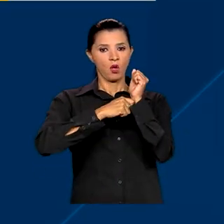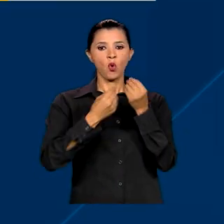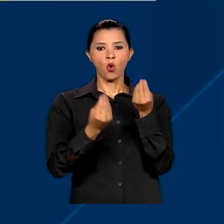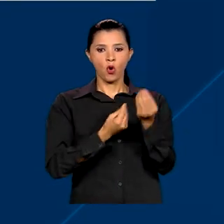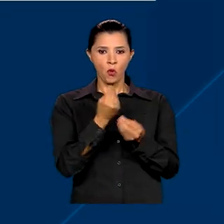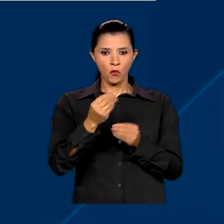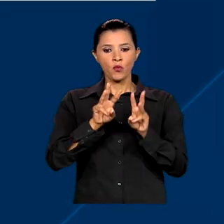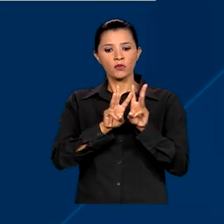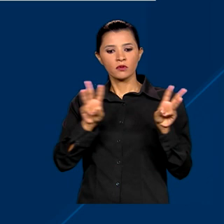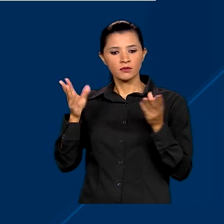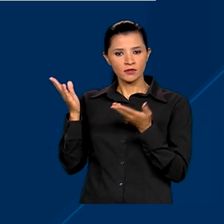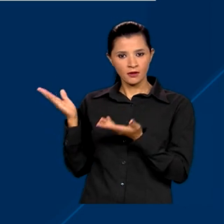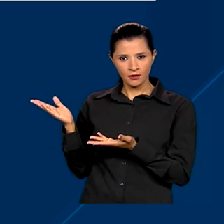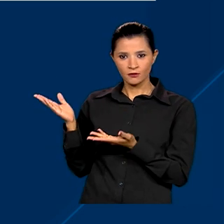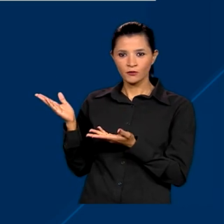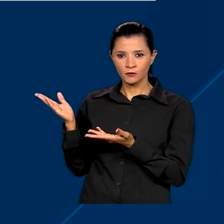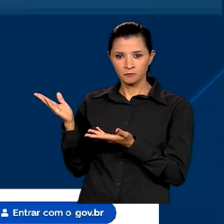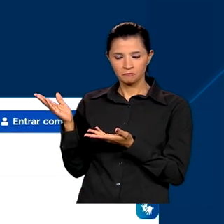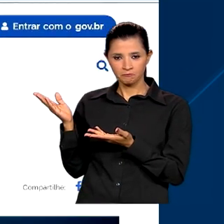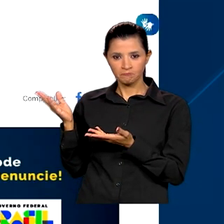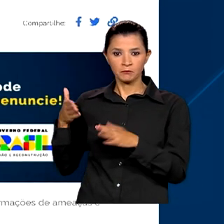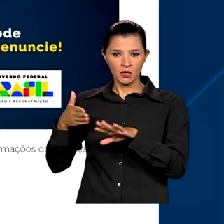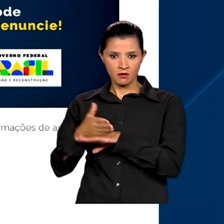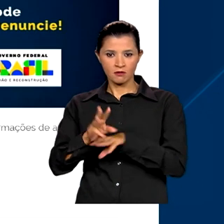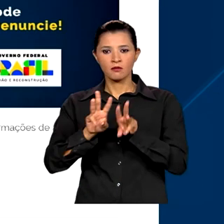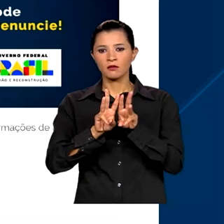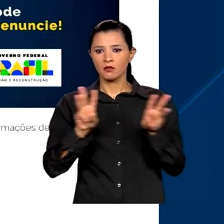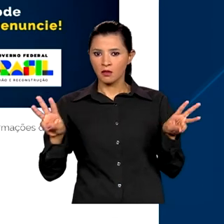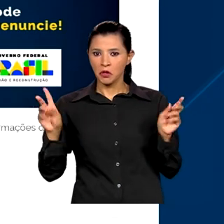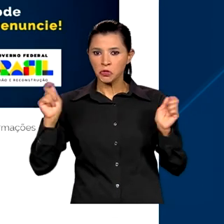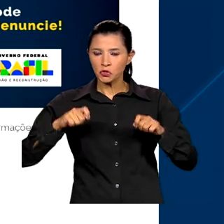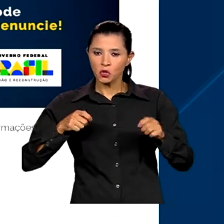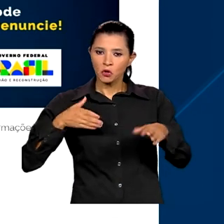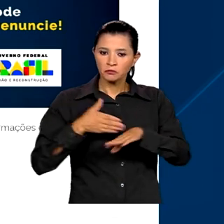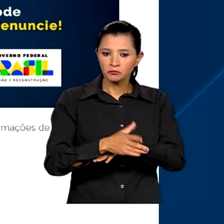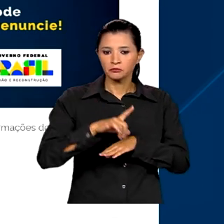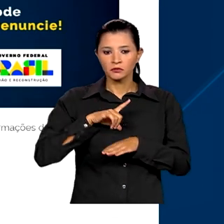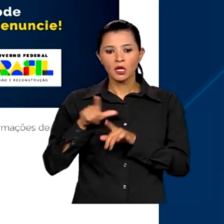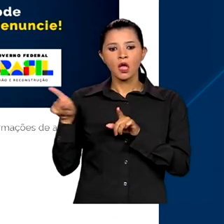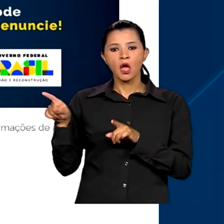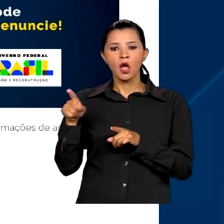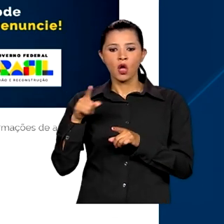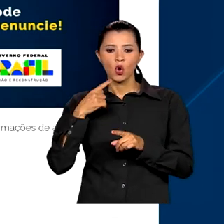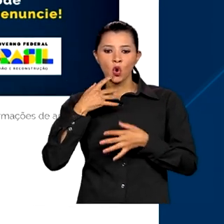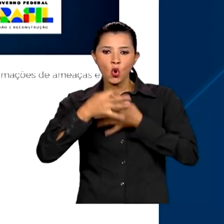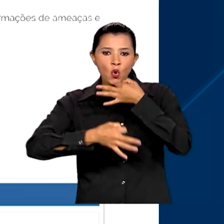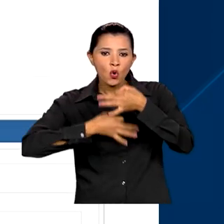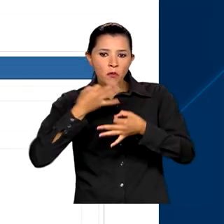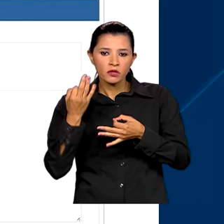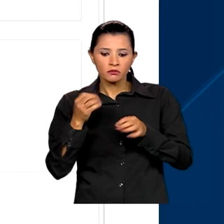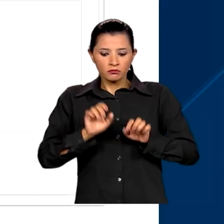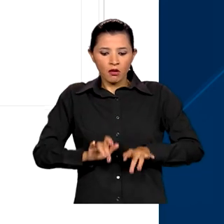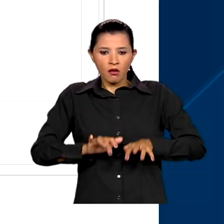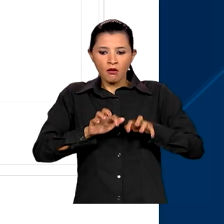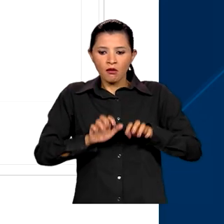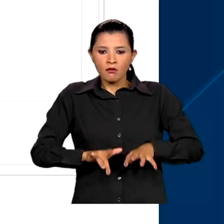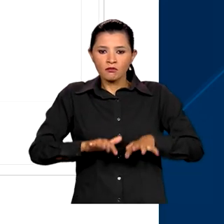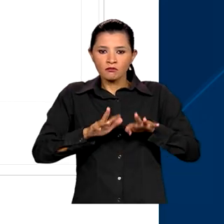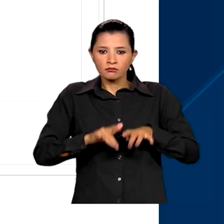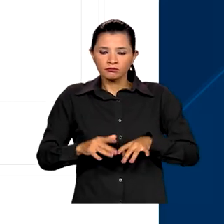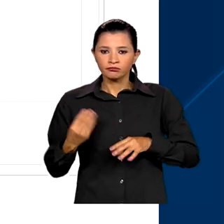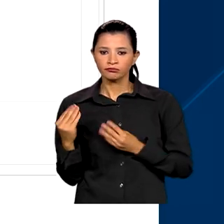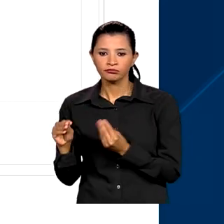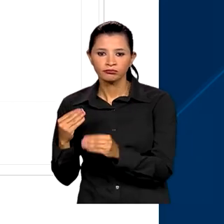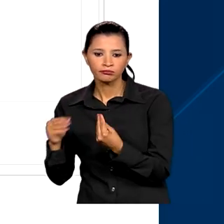site Escola Segura. Ao entrar na página, é só acessar o campo Comentário e escrever os fatos que